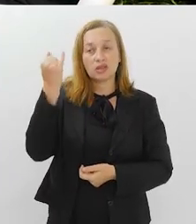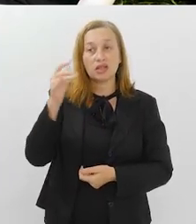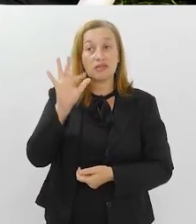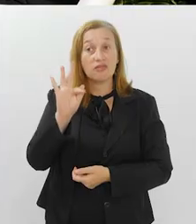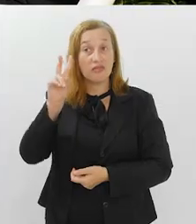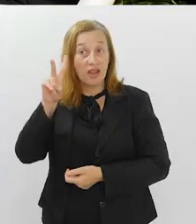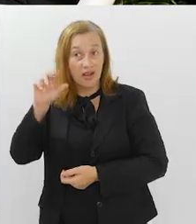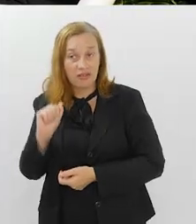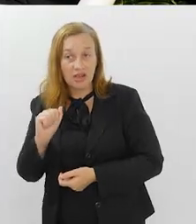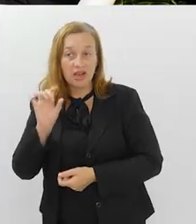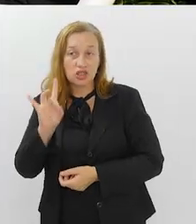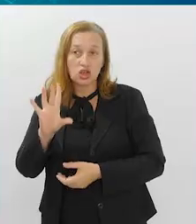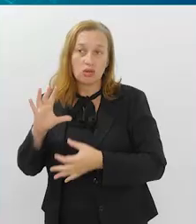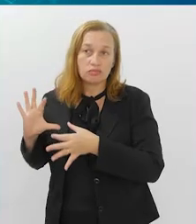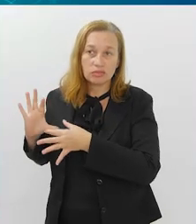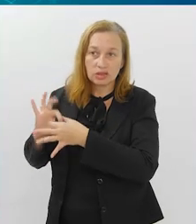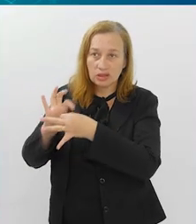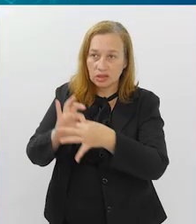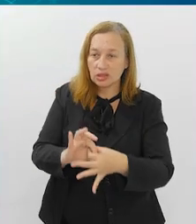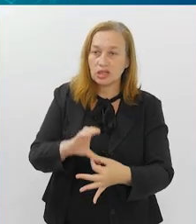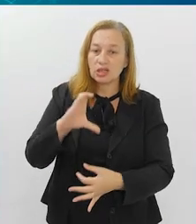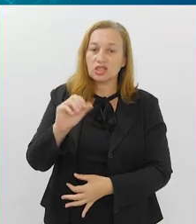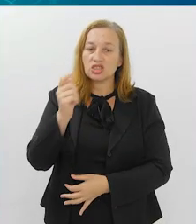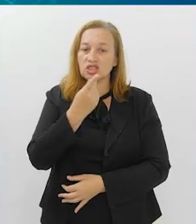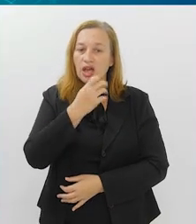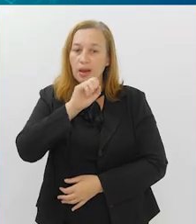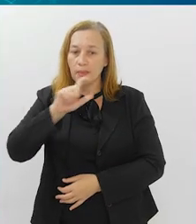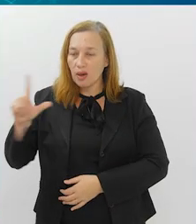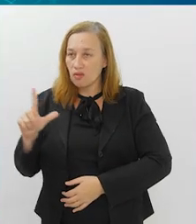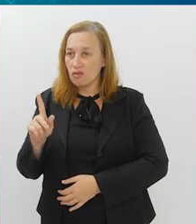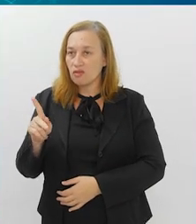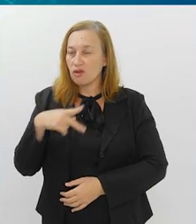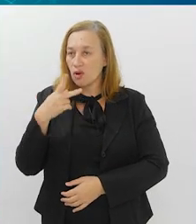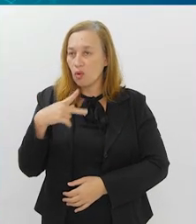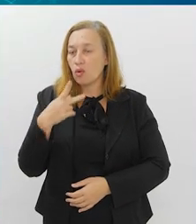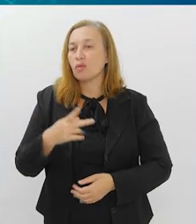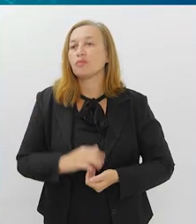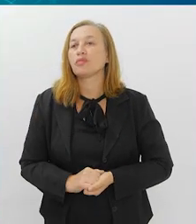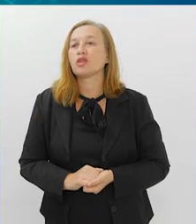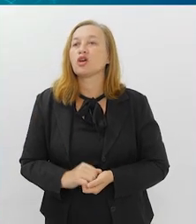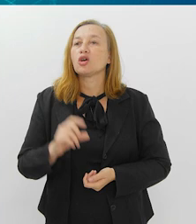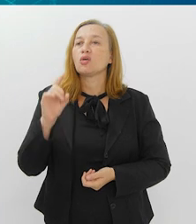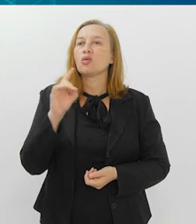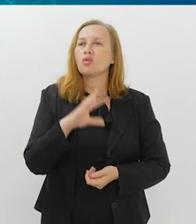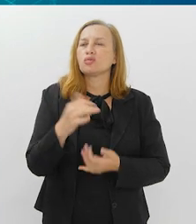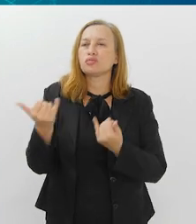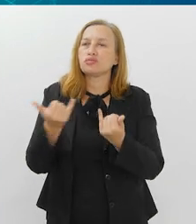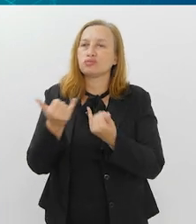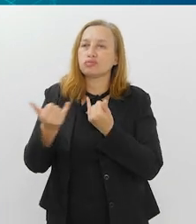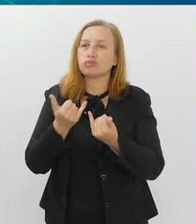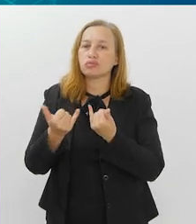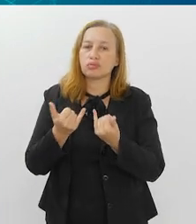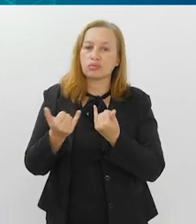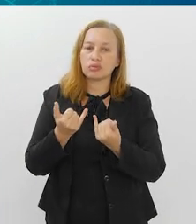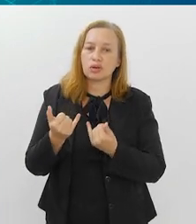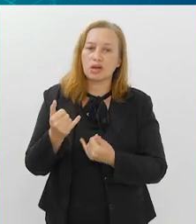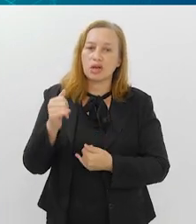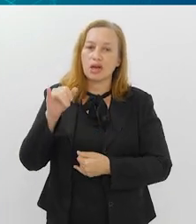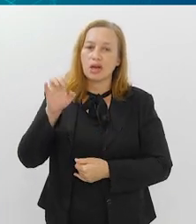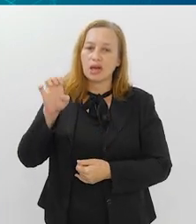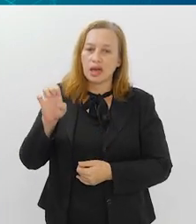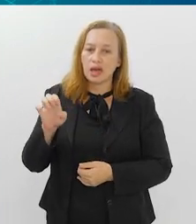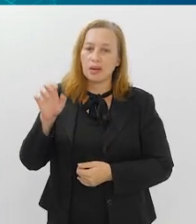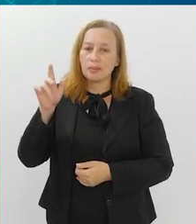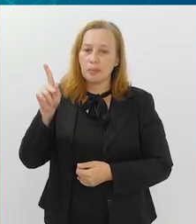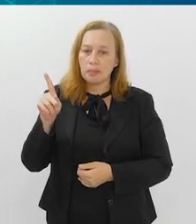Importante, Flávia, só queria, só completando o que o Charmel falou, o último boletim epidemiológico